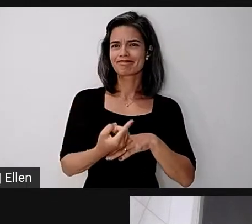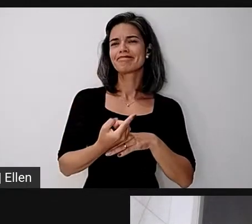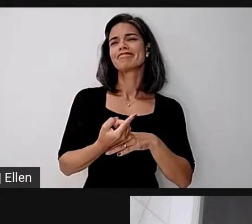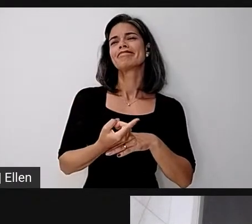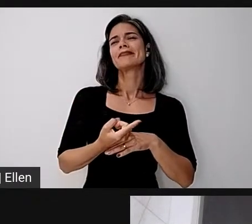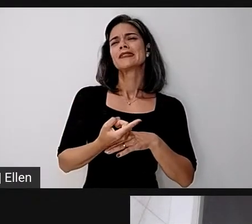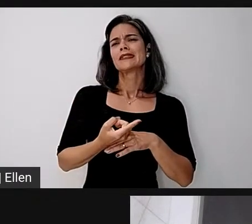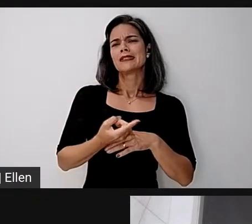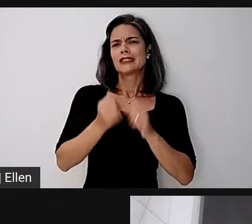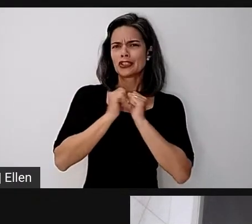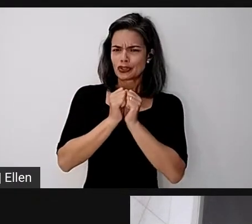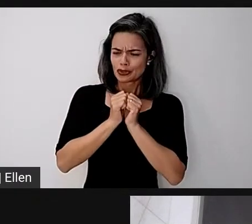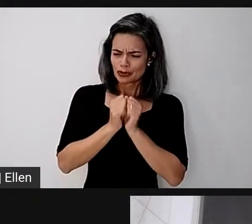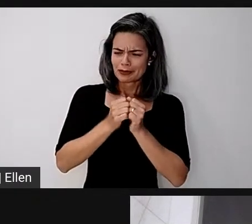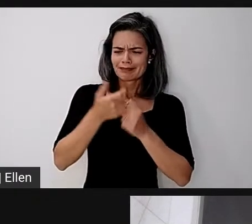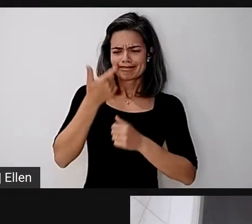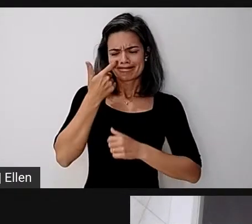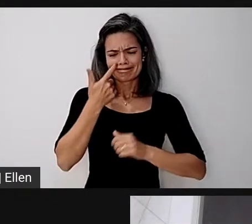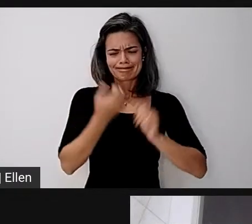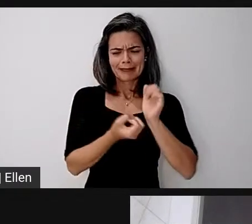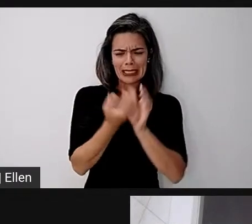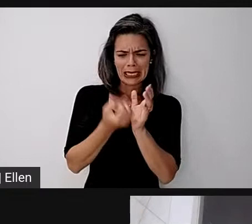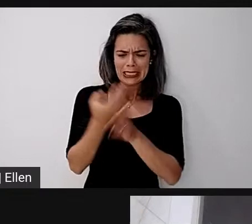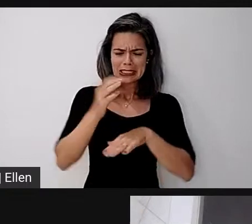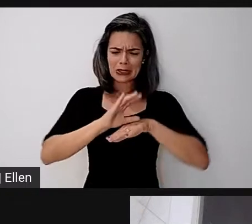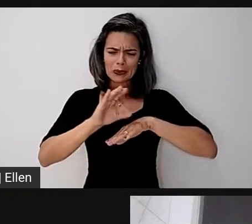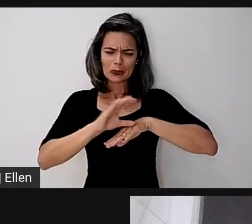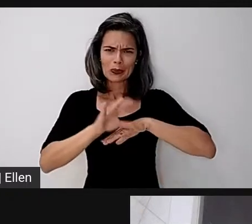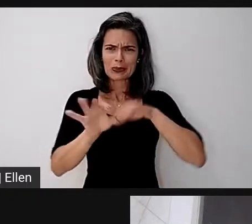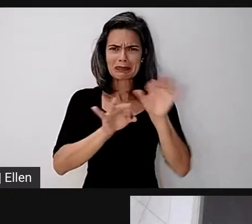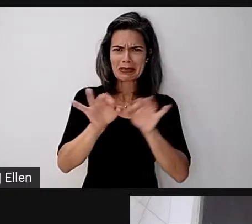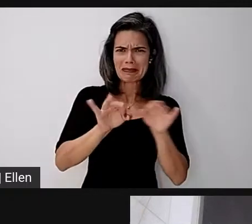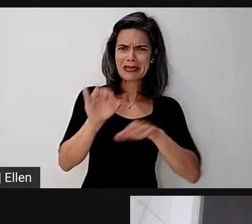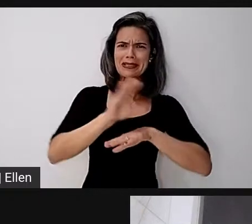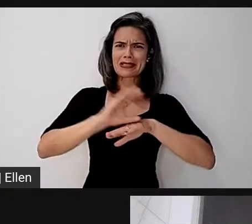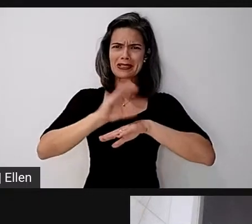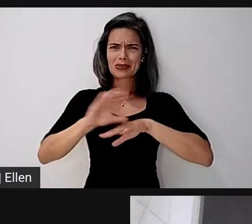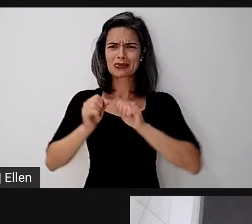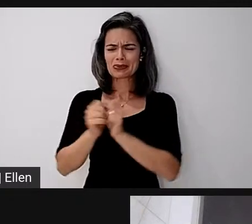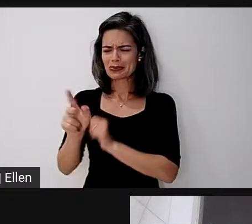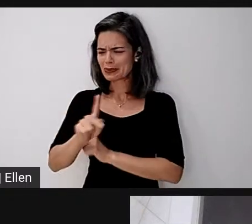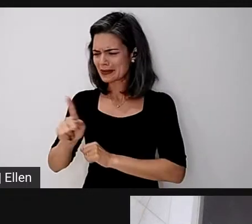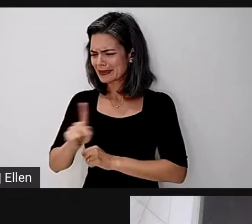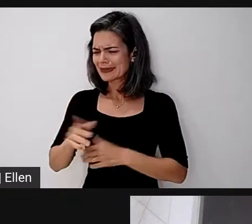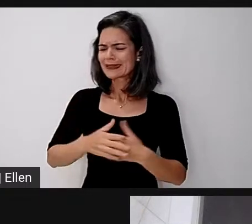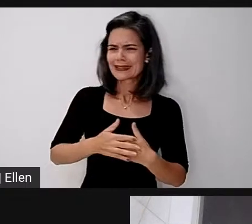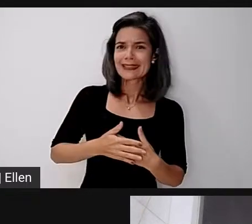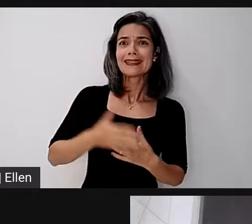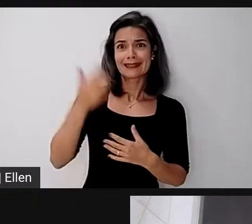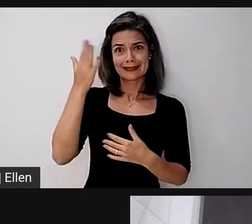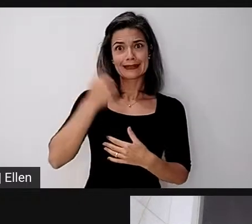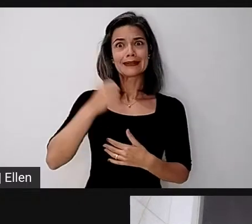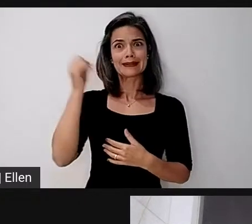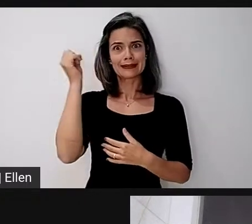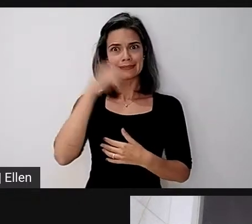curso, né? Elaboração junto com as professoras e sabemos que é um desafio, né? Nós temos vivido esses desafios nos